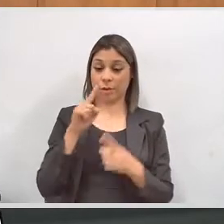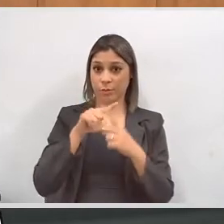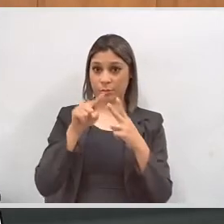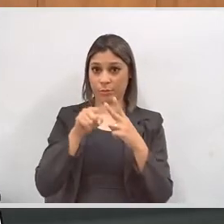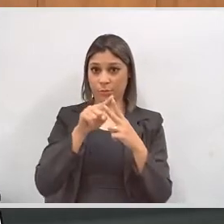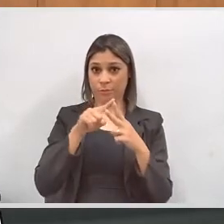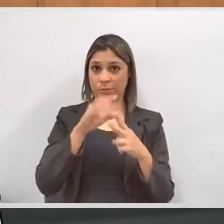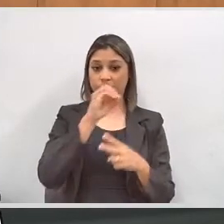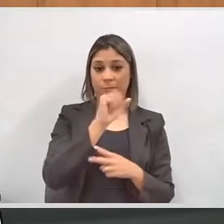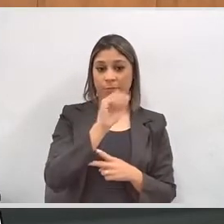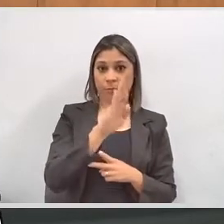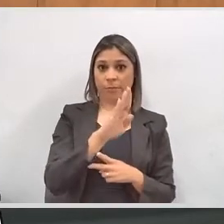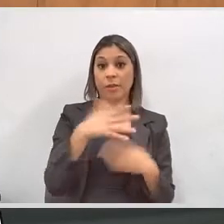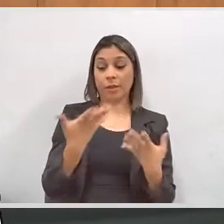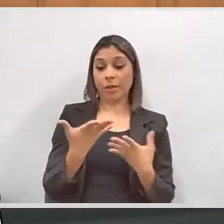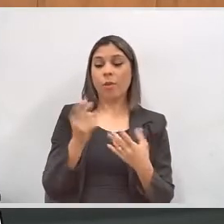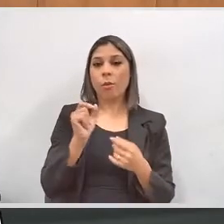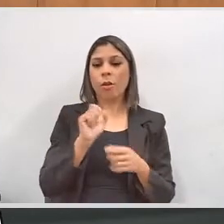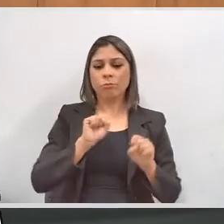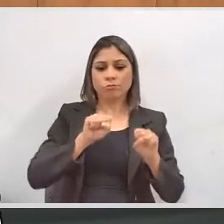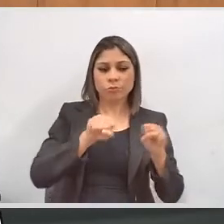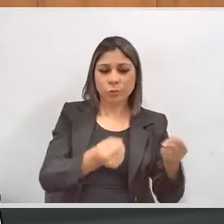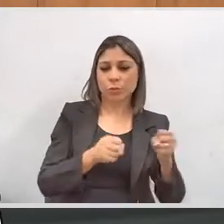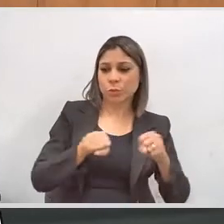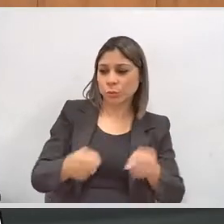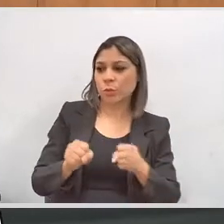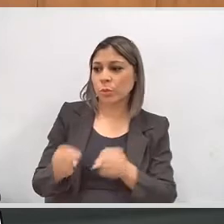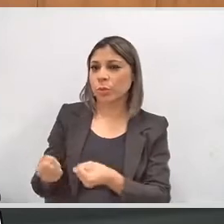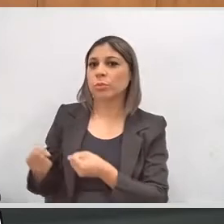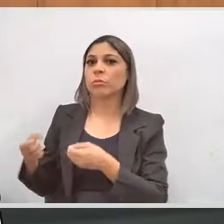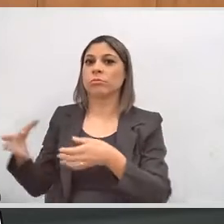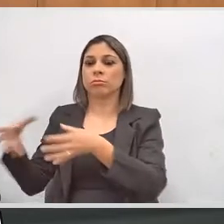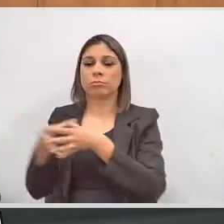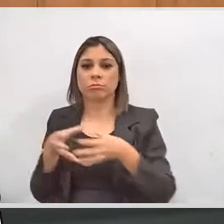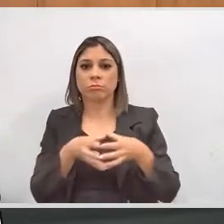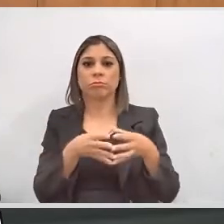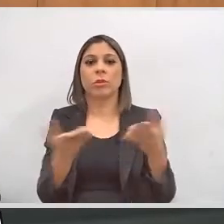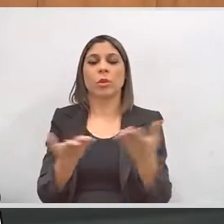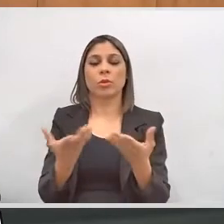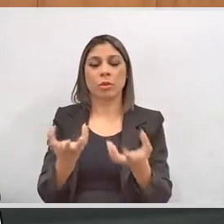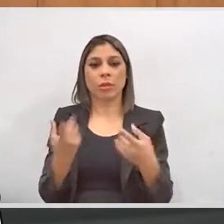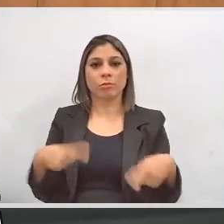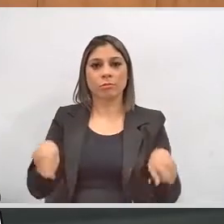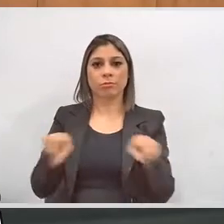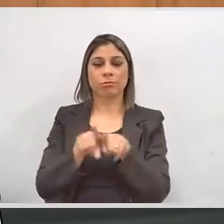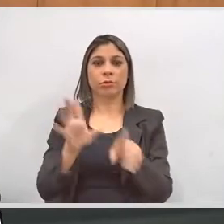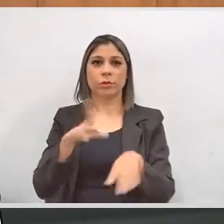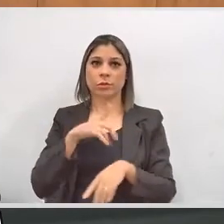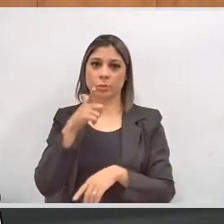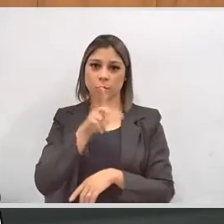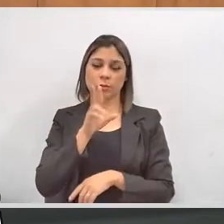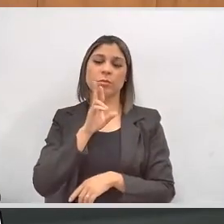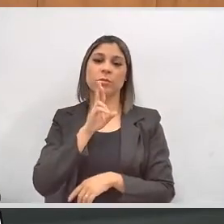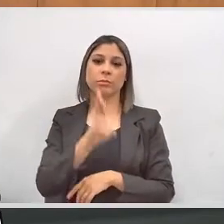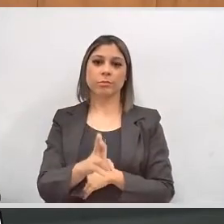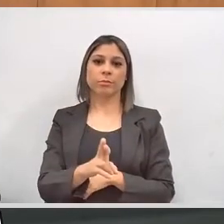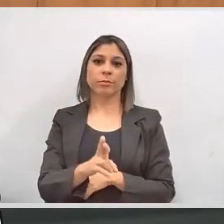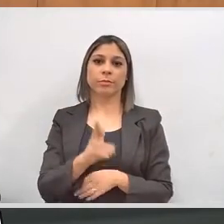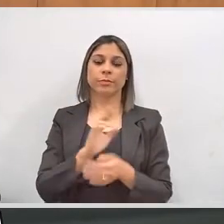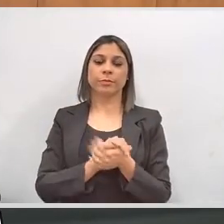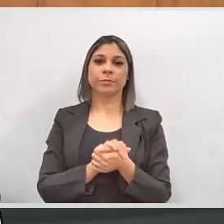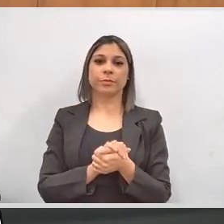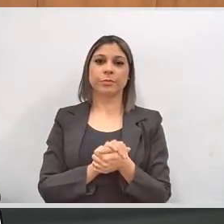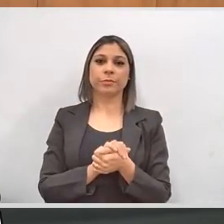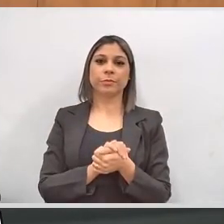com deficiência. Ela tem duas a UAB. Então, é uma soma de esforço. Estamos aqui hoje buscando parceria, já temos respostas,